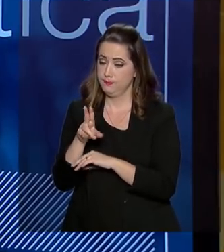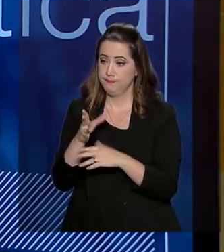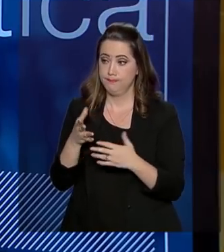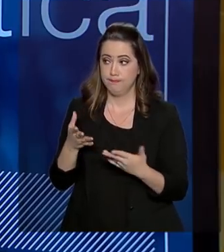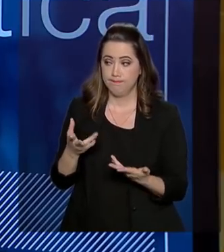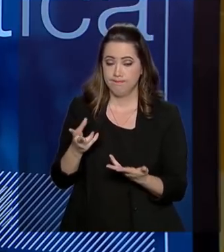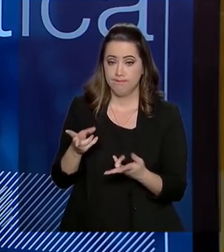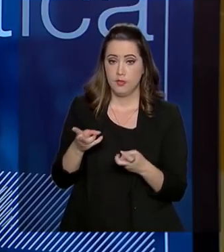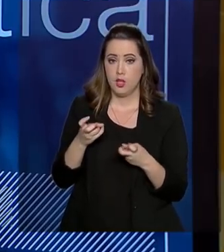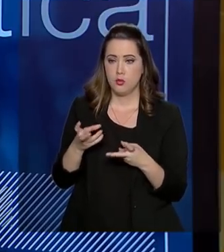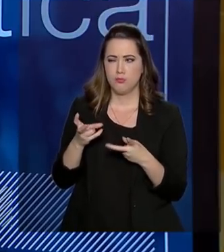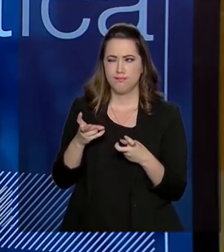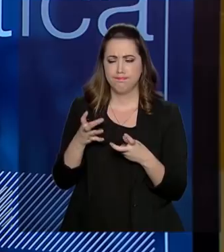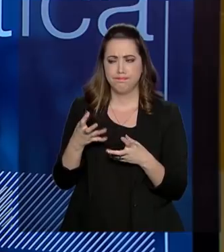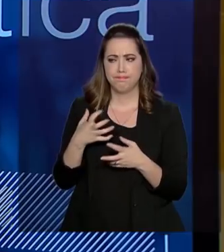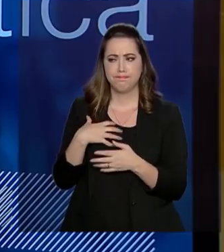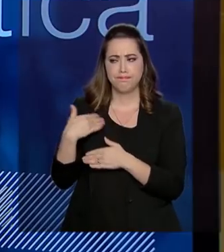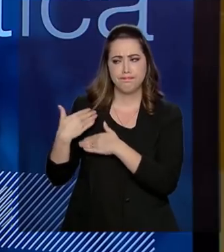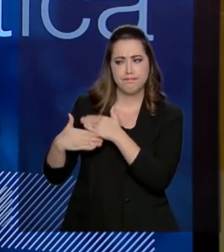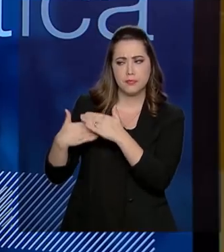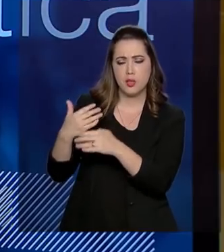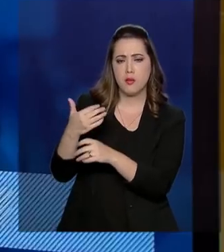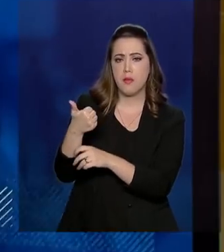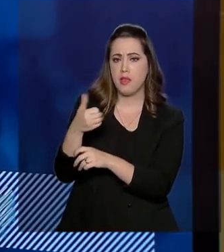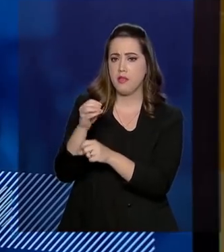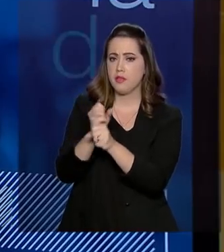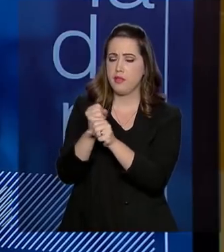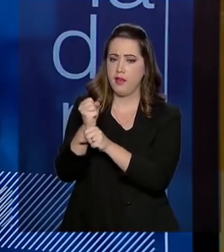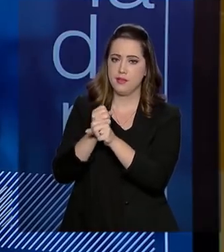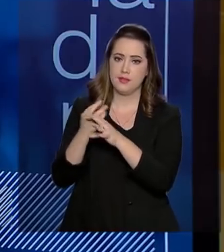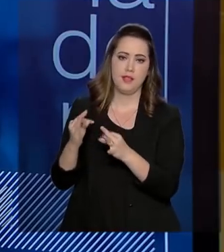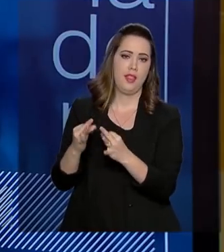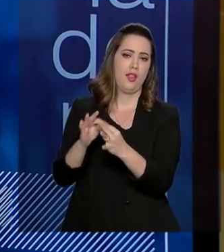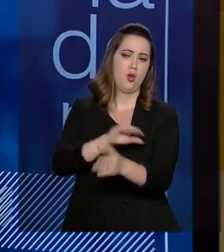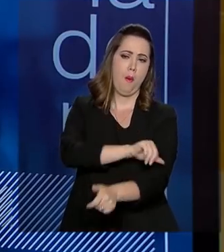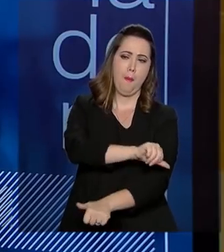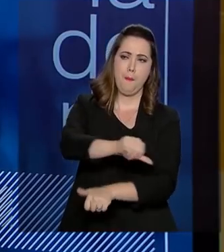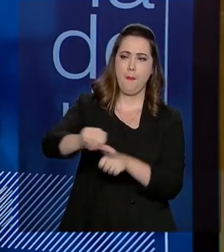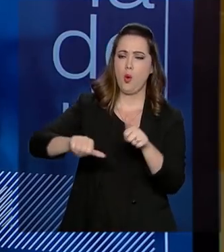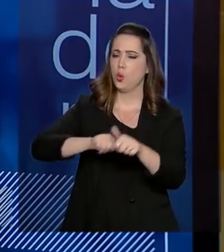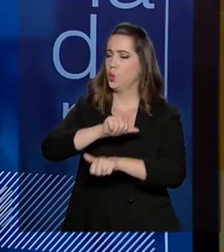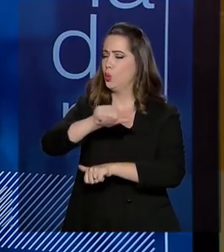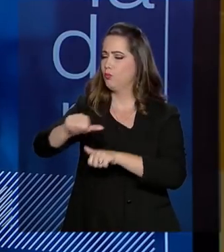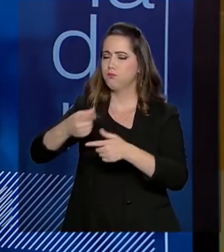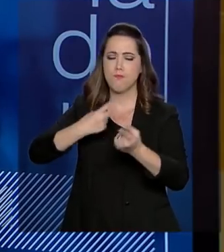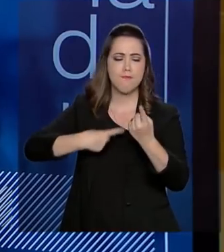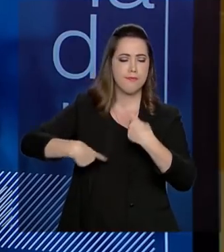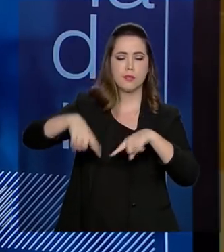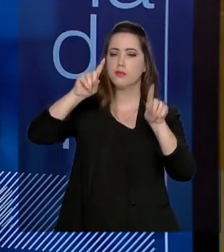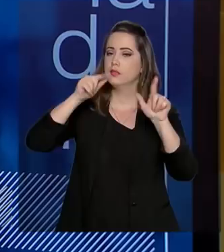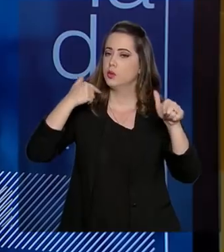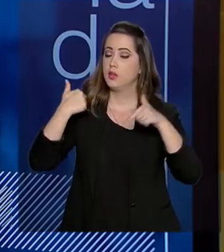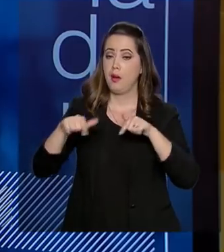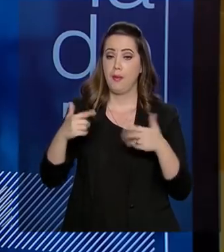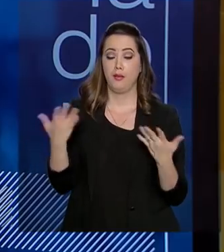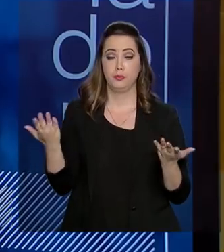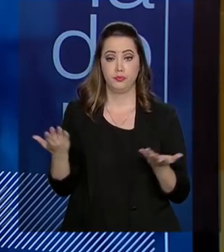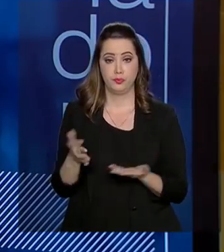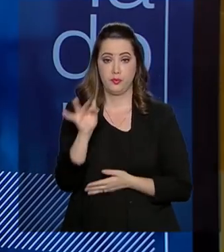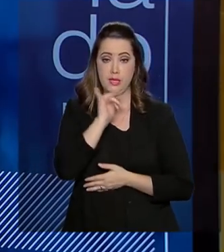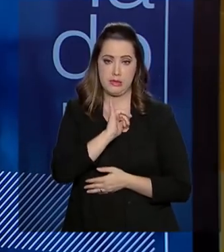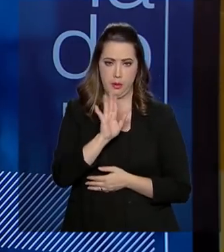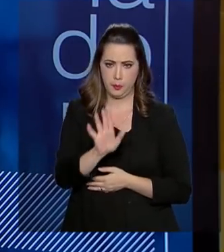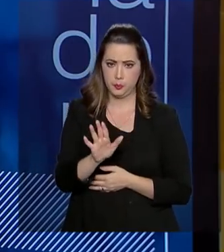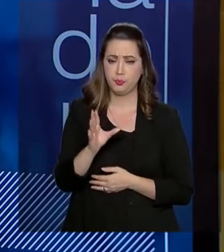Mas eu já senti nesses últimos 10 anos que a tecnologia modificou completamente a nossa atuação. Hoje a CGU